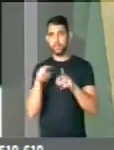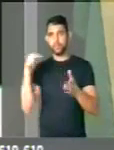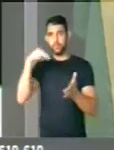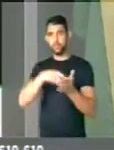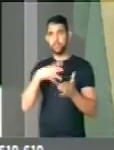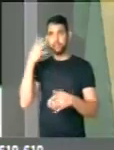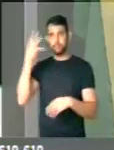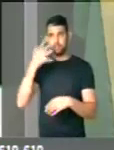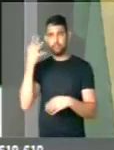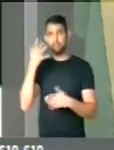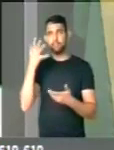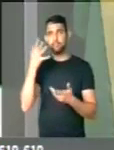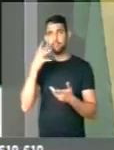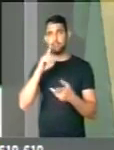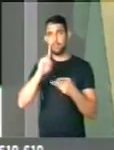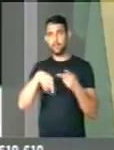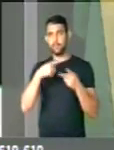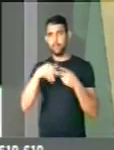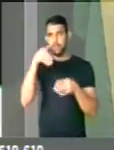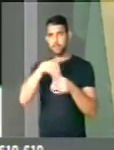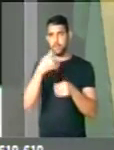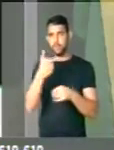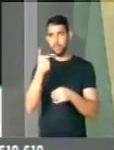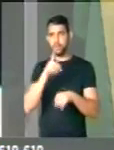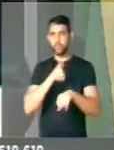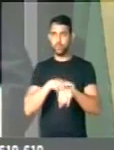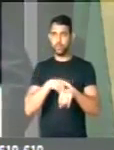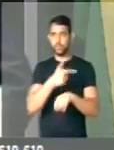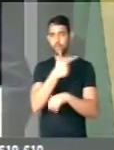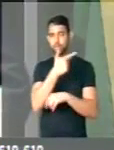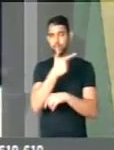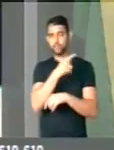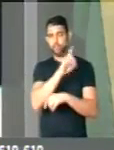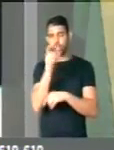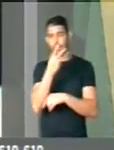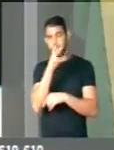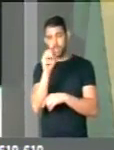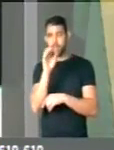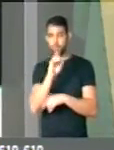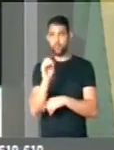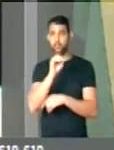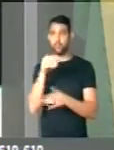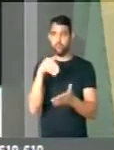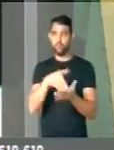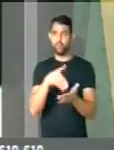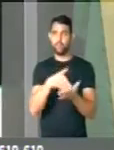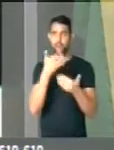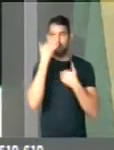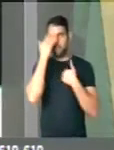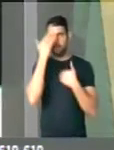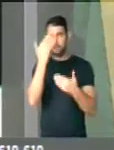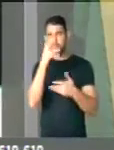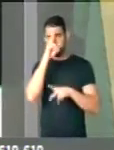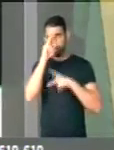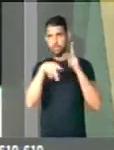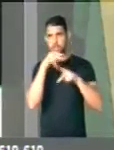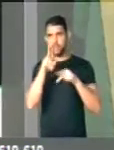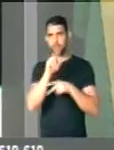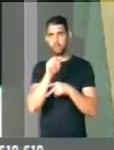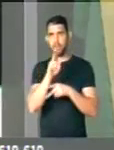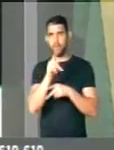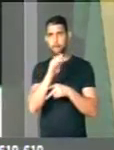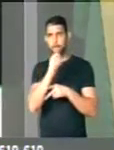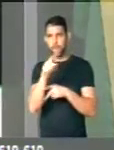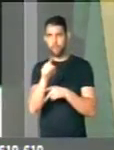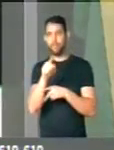subir essa tribuna, depois das eleições do segundo turno do dia 30 de outubro último, agradecer a população de Ribeirão